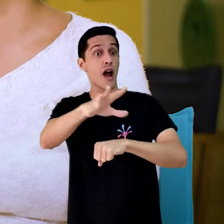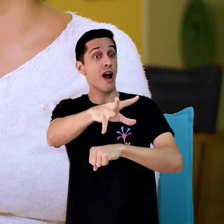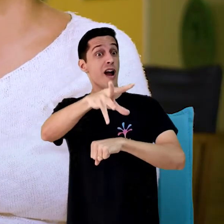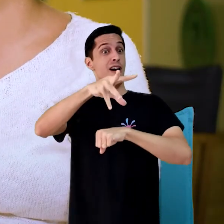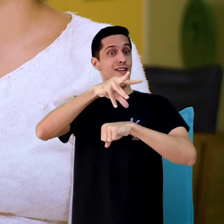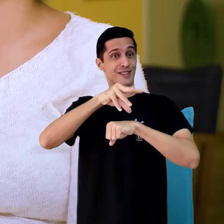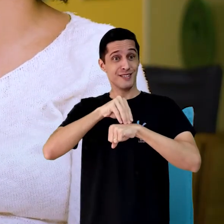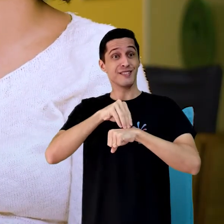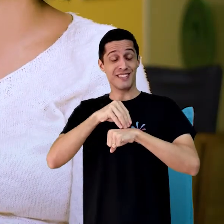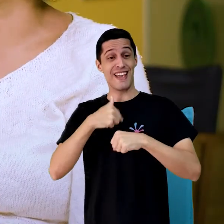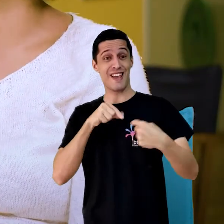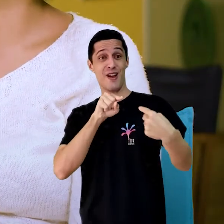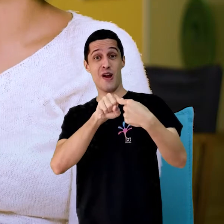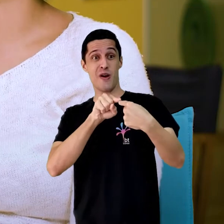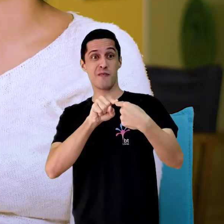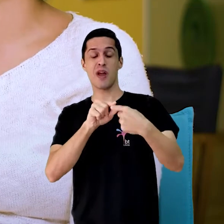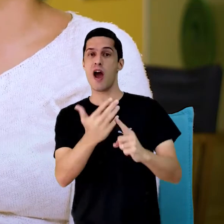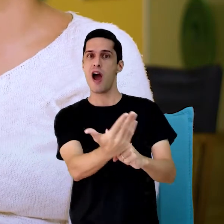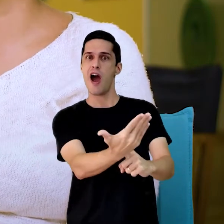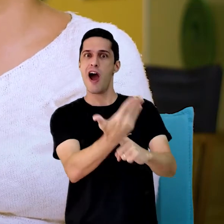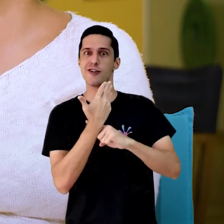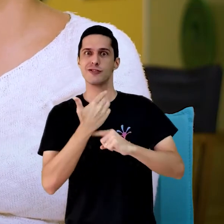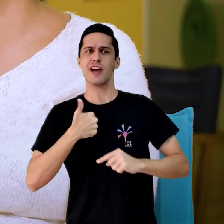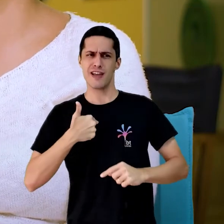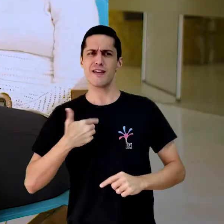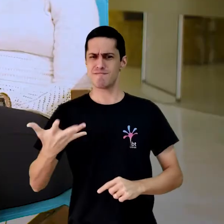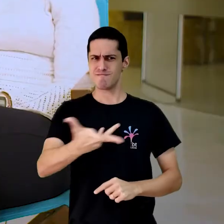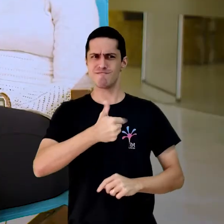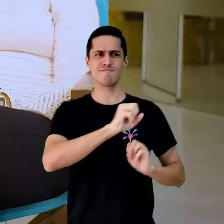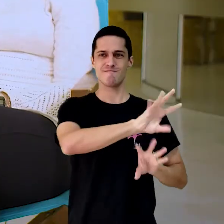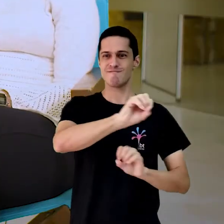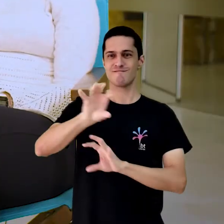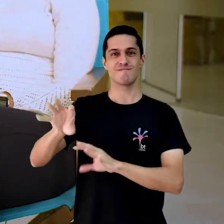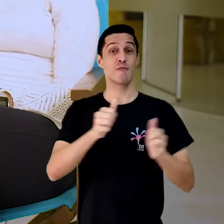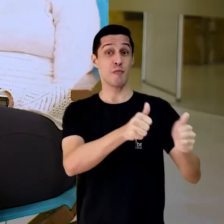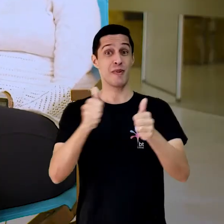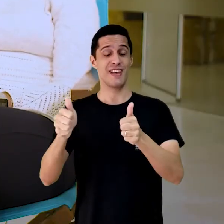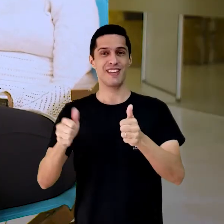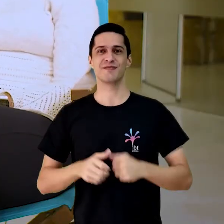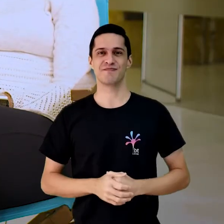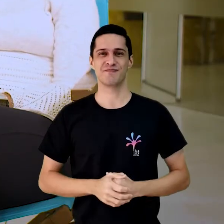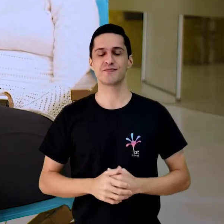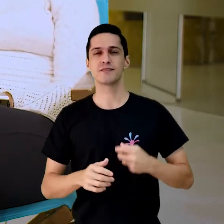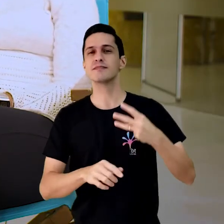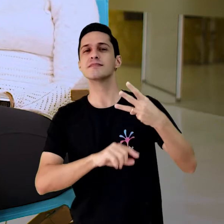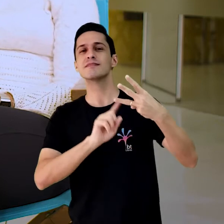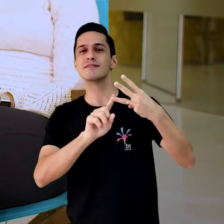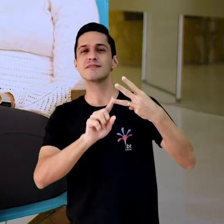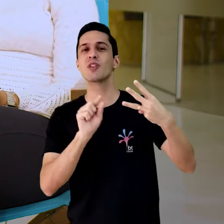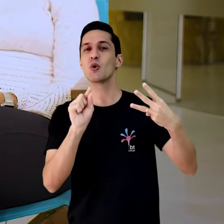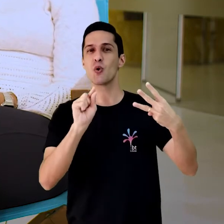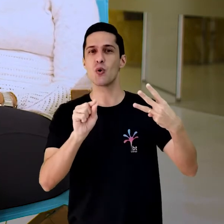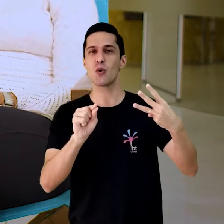com essas ações, o que irá impactar nas suas próprias crenças de auto eficácia. Tem também a terceira fonte, que é a persuasão verbal. Ela diz